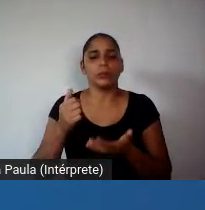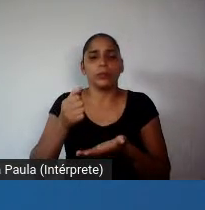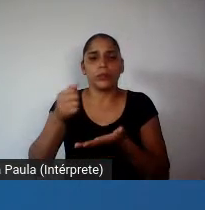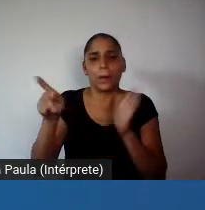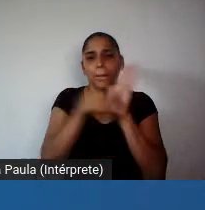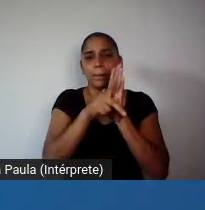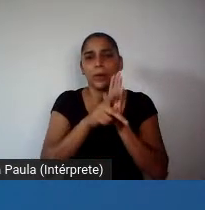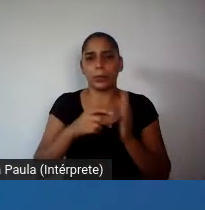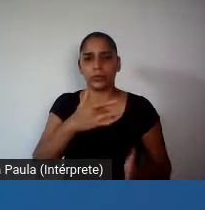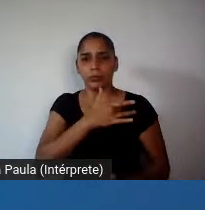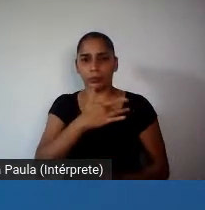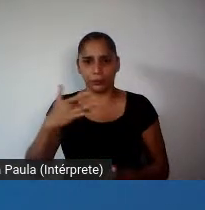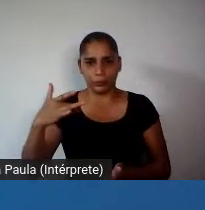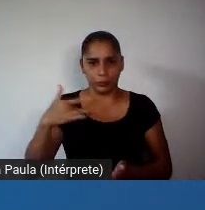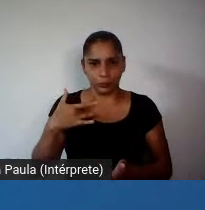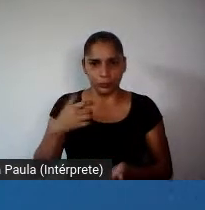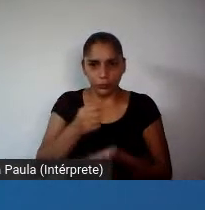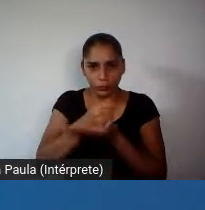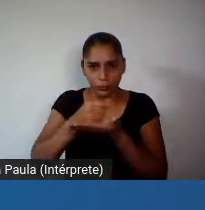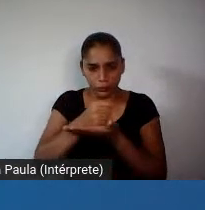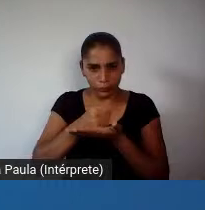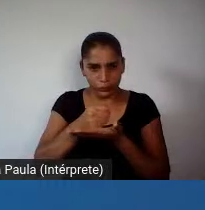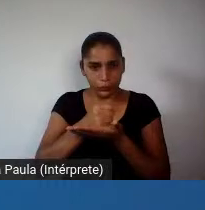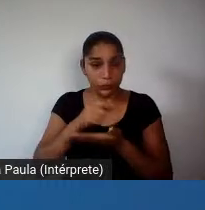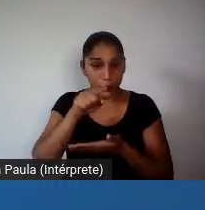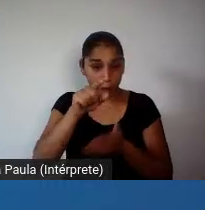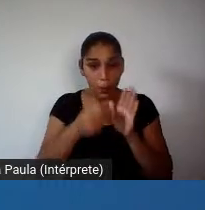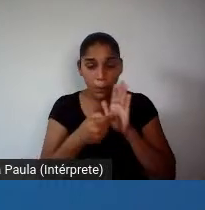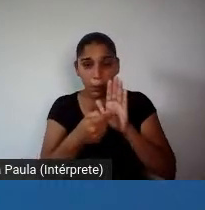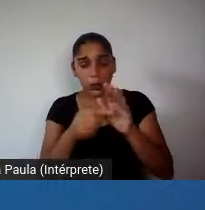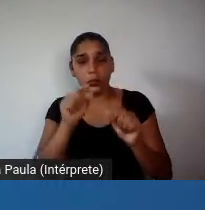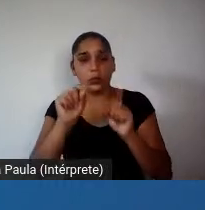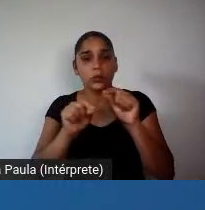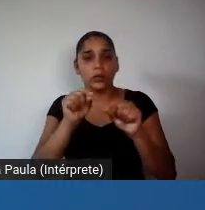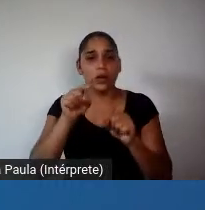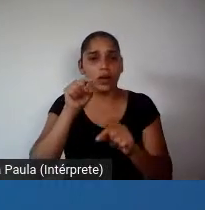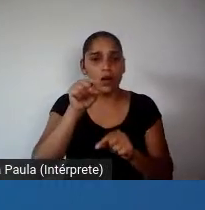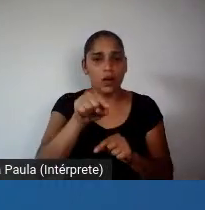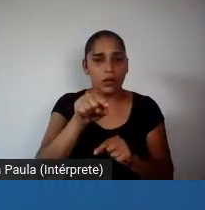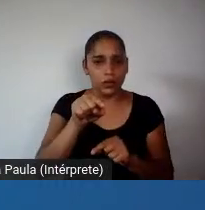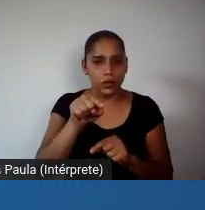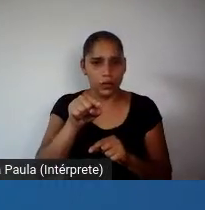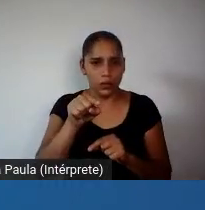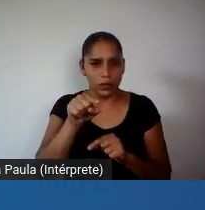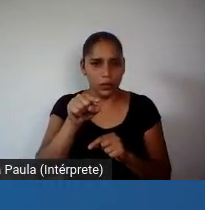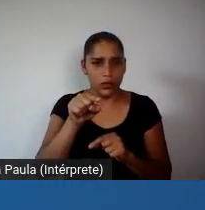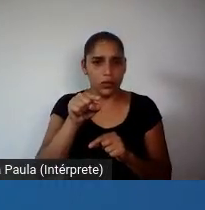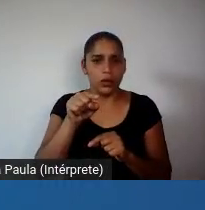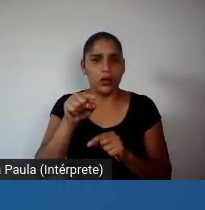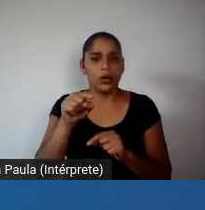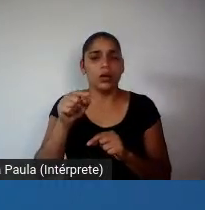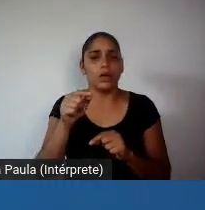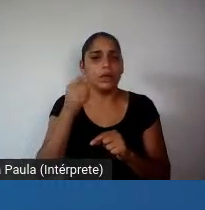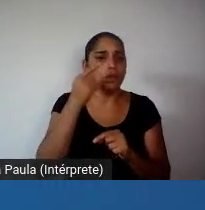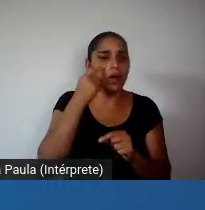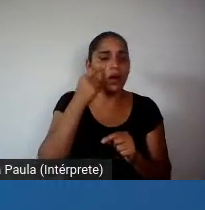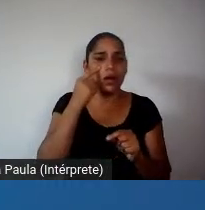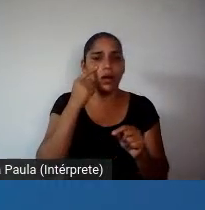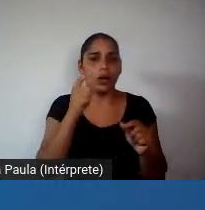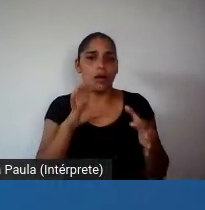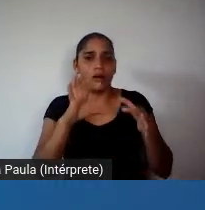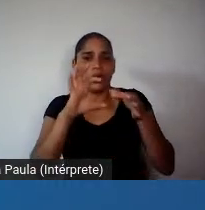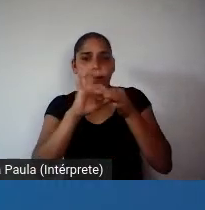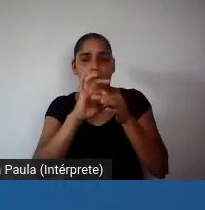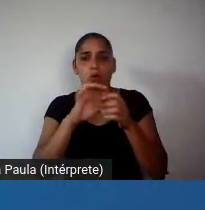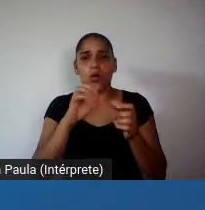Então, isso mostra que, assim, essa agenda que a gente articula, o econômico social, ela não